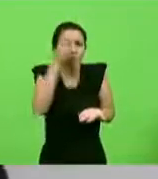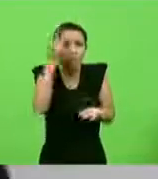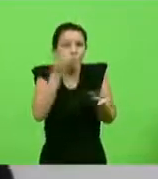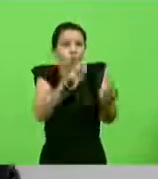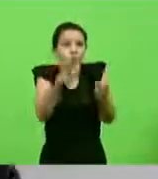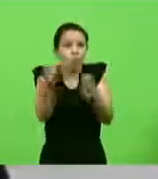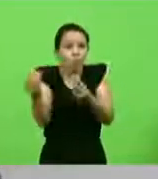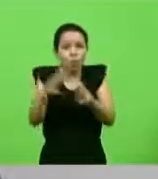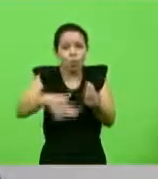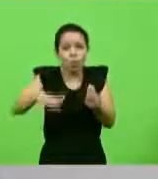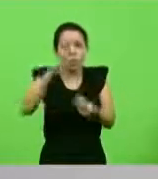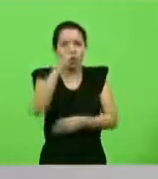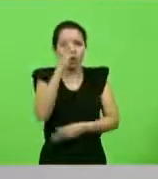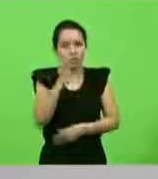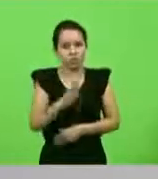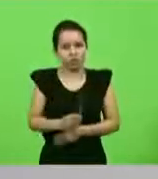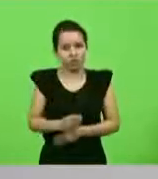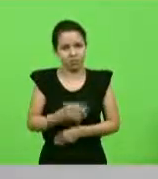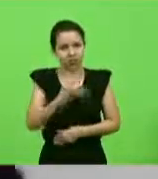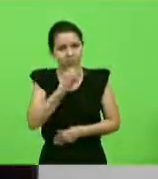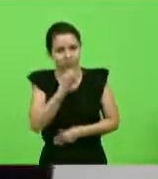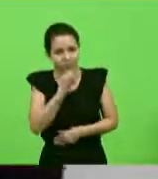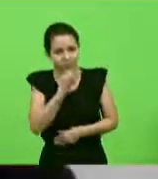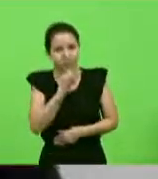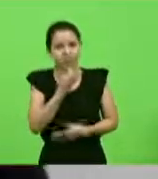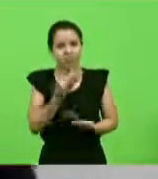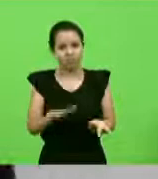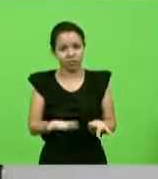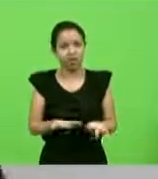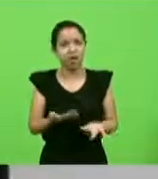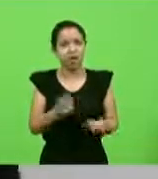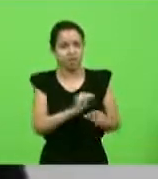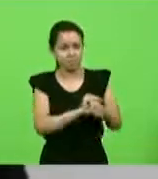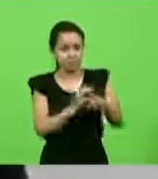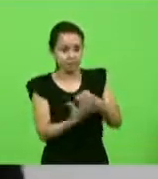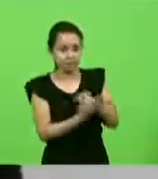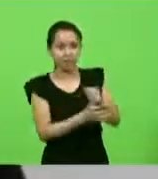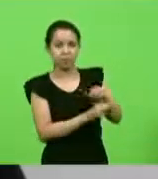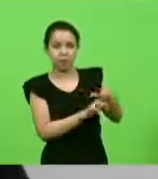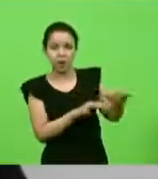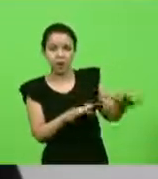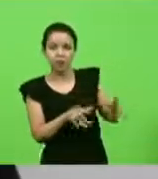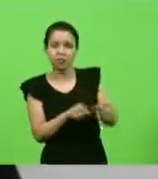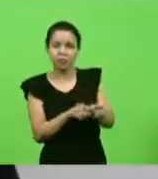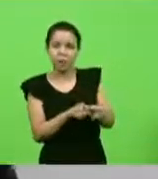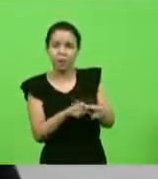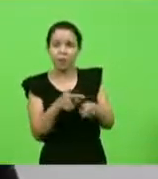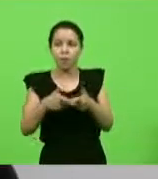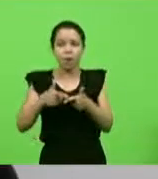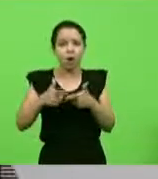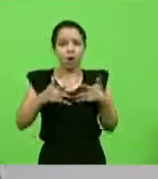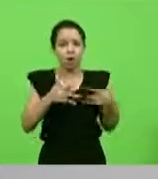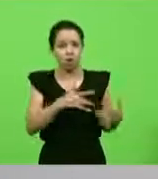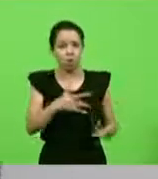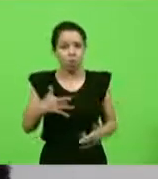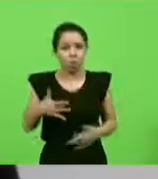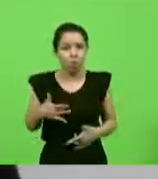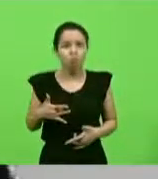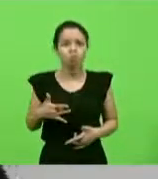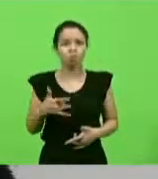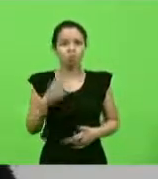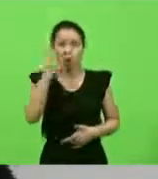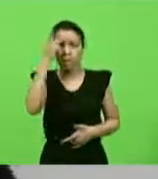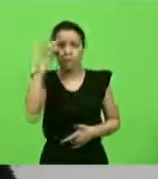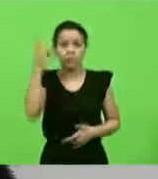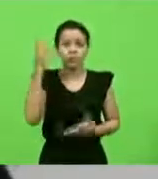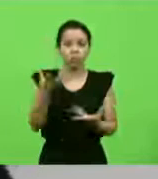de brasileiros. Infelizmente, além da pandemia, das questões sanitárias, nós estamos vendo muita